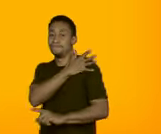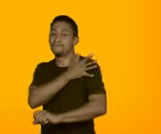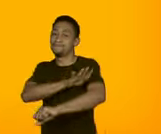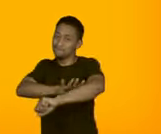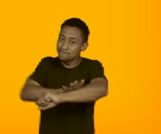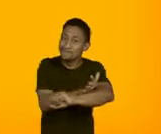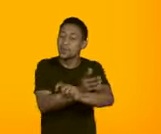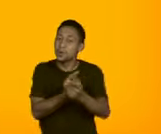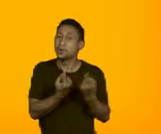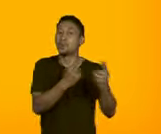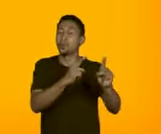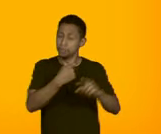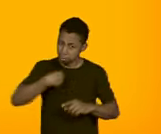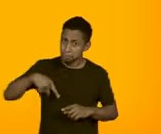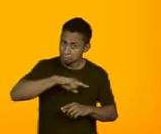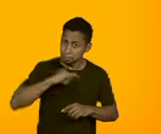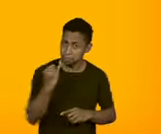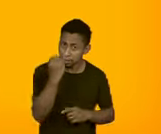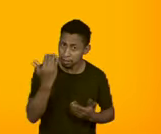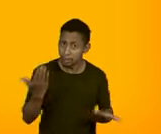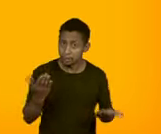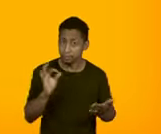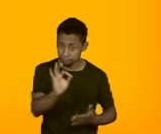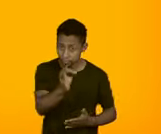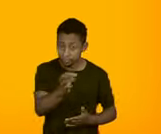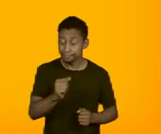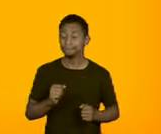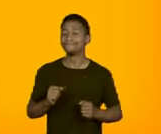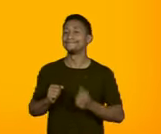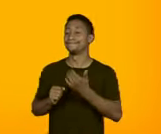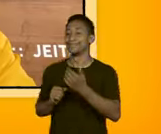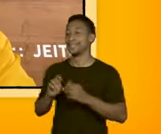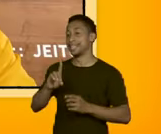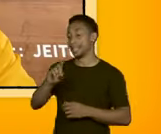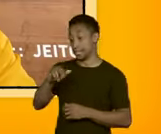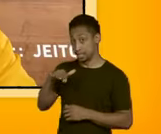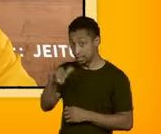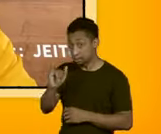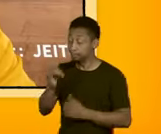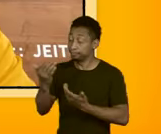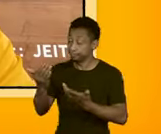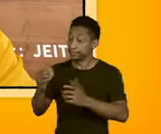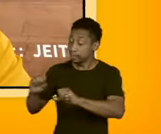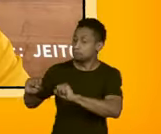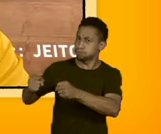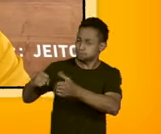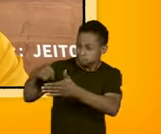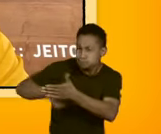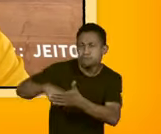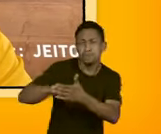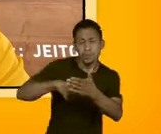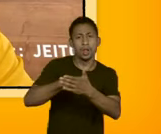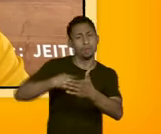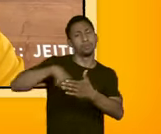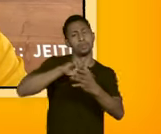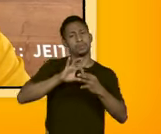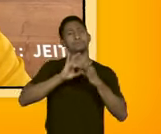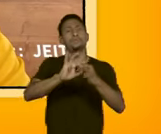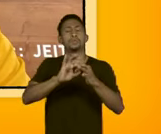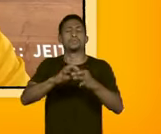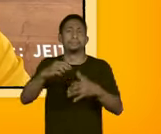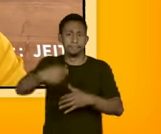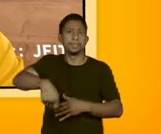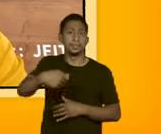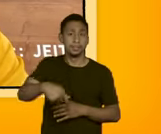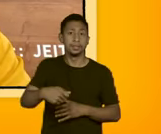de todos nós, não é, Luana? Com certeza, Dani. É uma luta de todos nós, sobretudo quando a gente leva em consideração que a gente está num